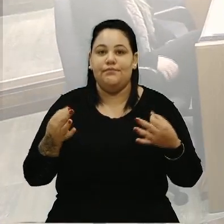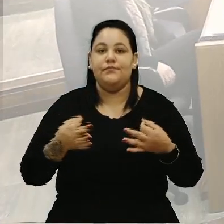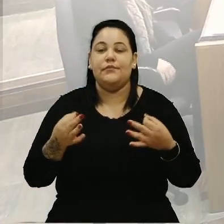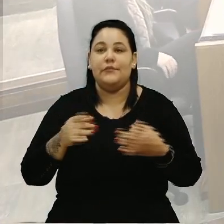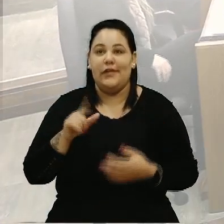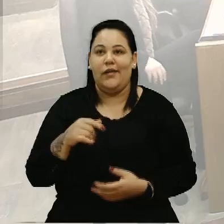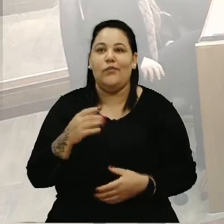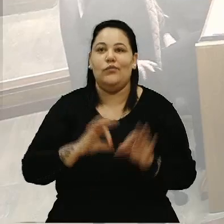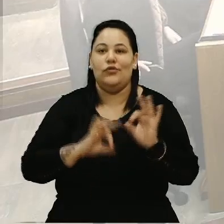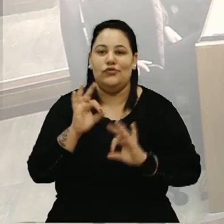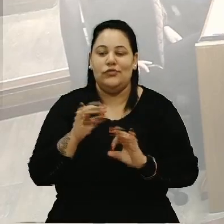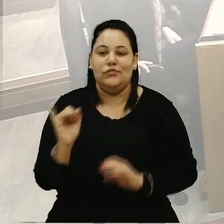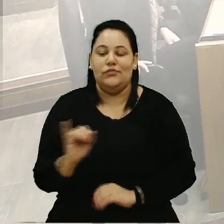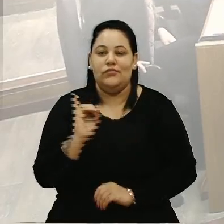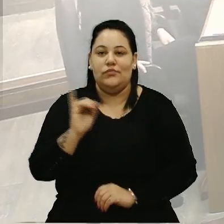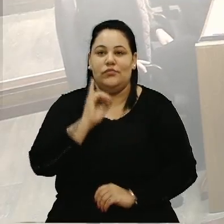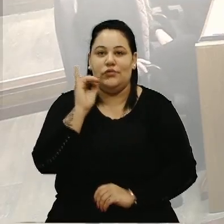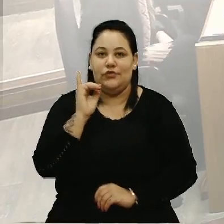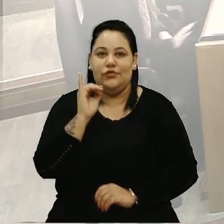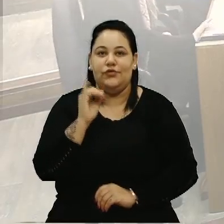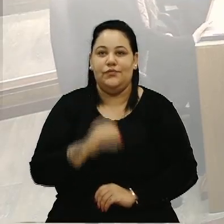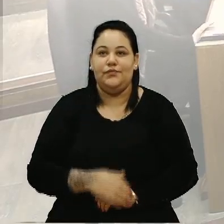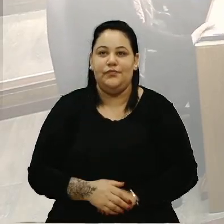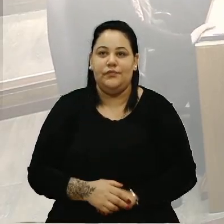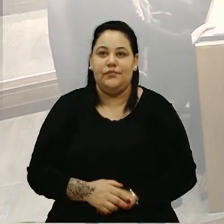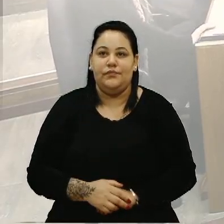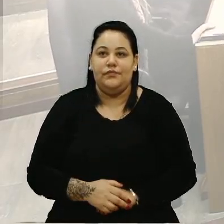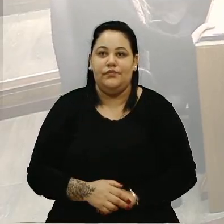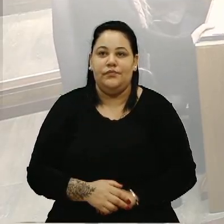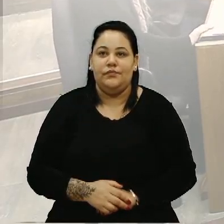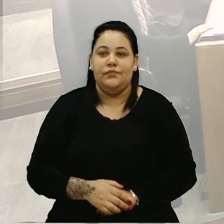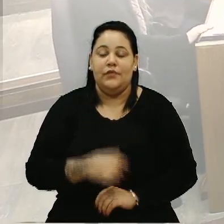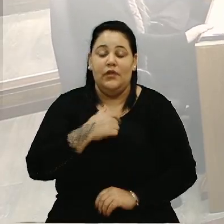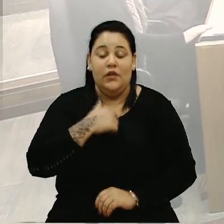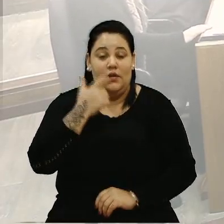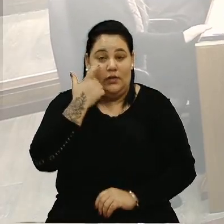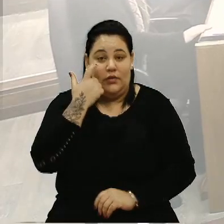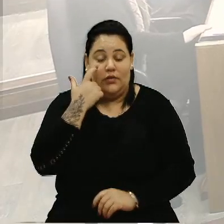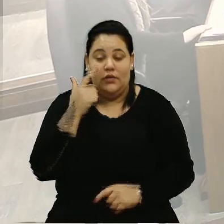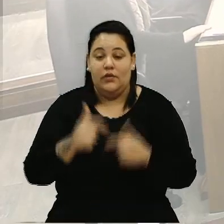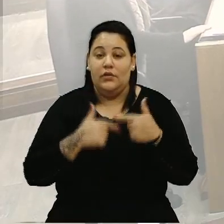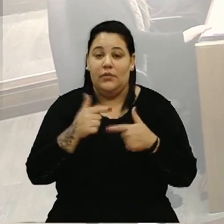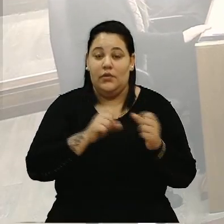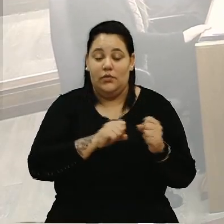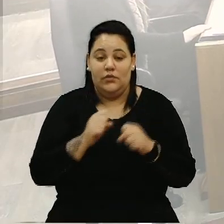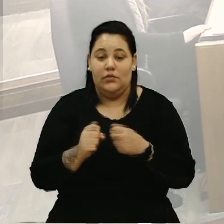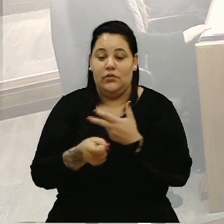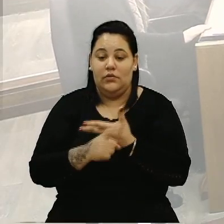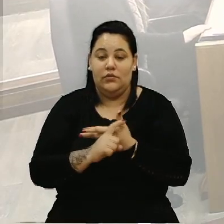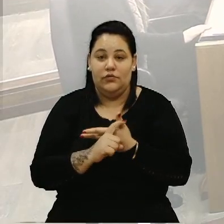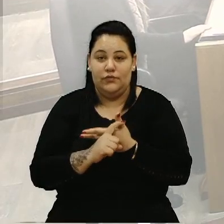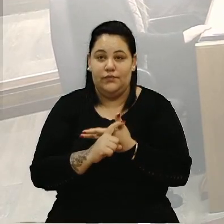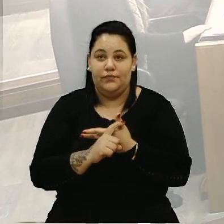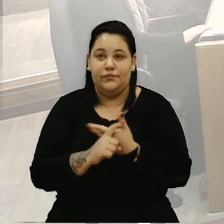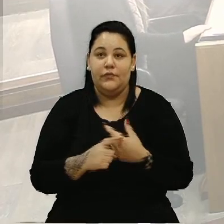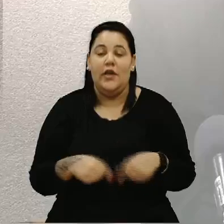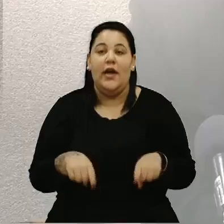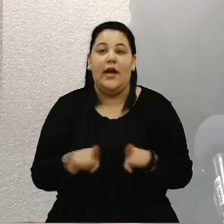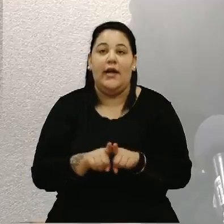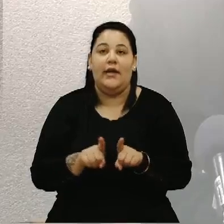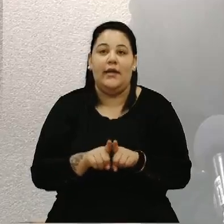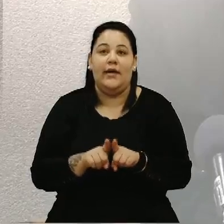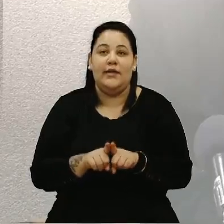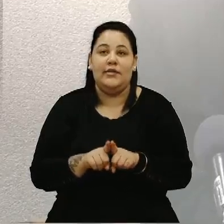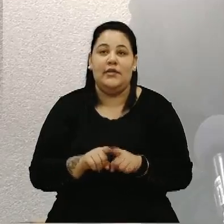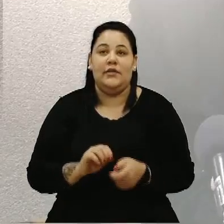desdobramentos no que se refere ao funcionamento do Poder Executivo, que é construído também com os servidores e